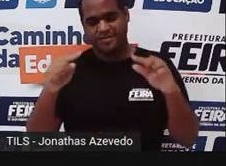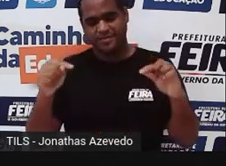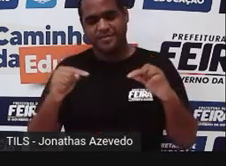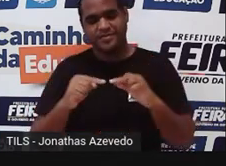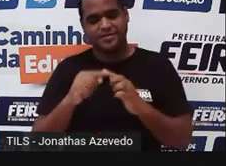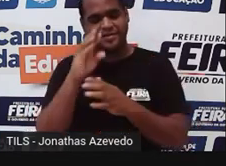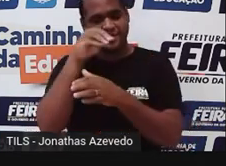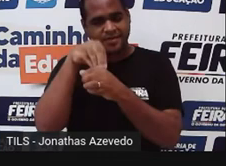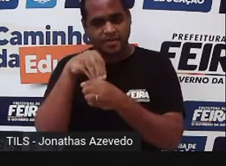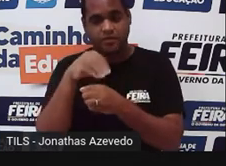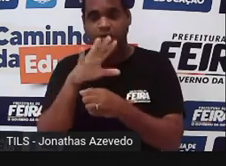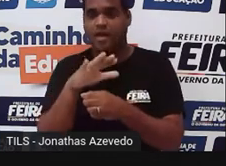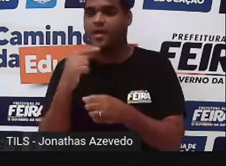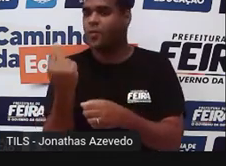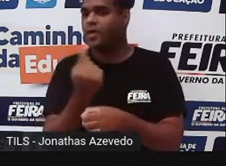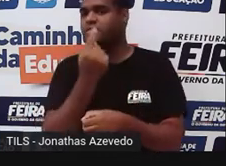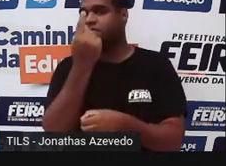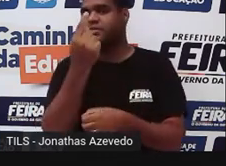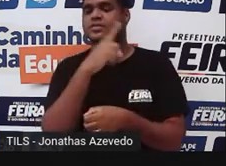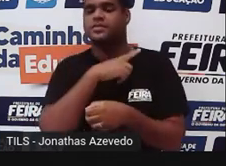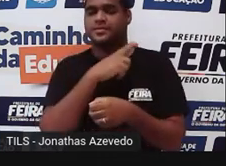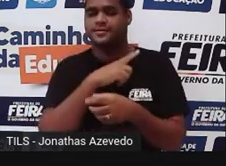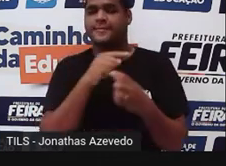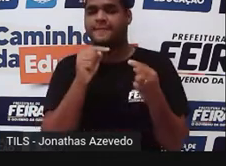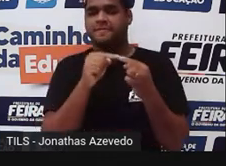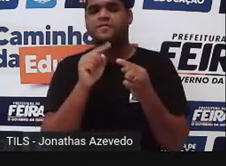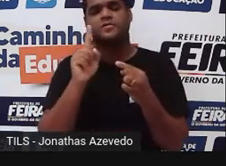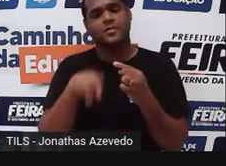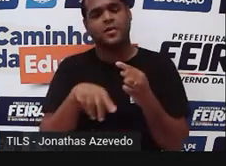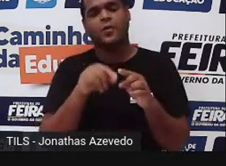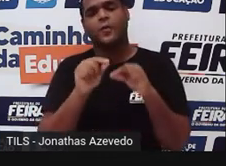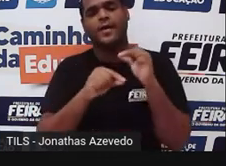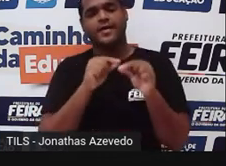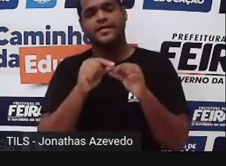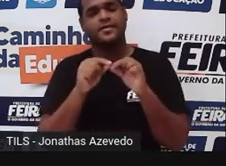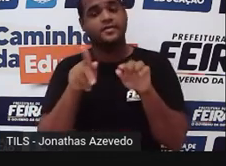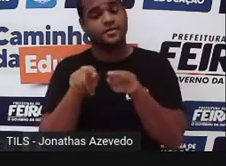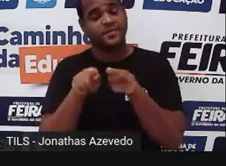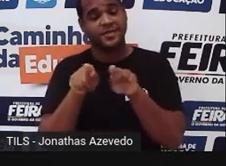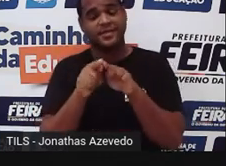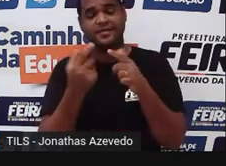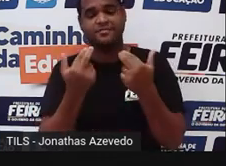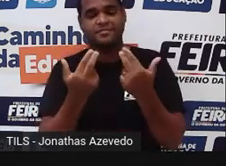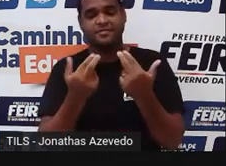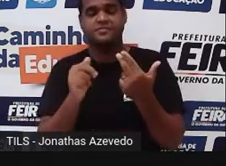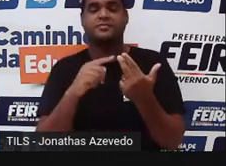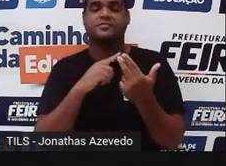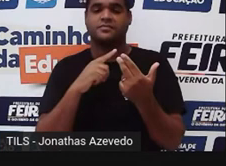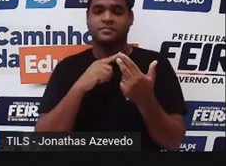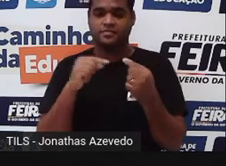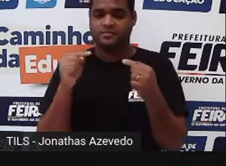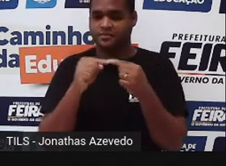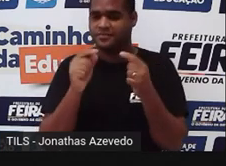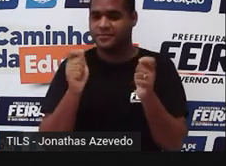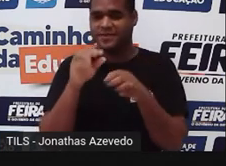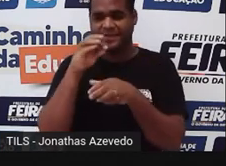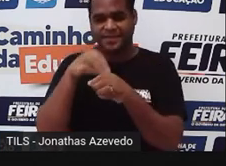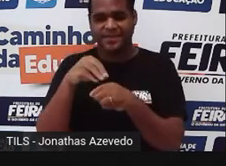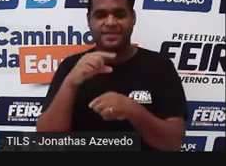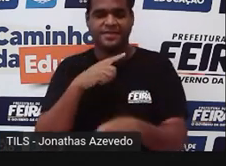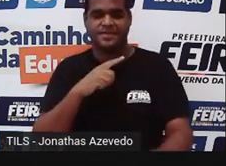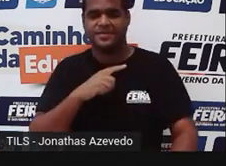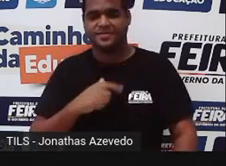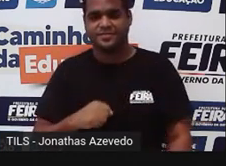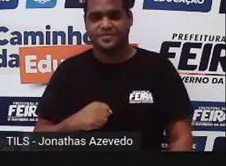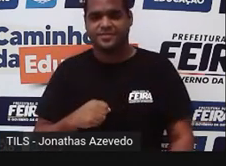ó, a altura é a, também em uma das diagonais do losango. Certo?